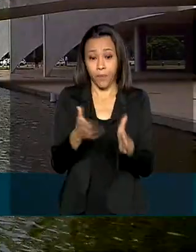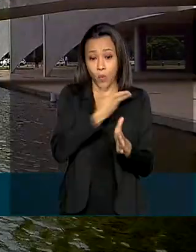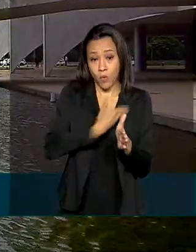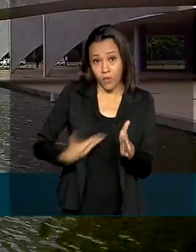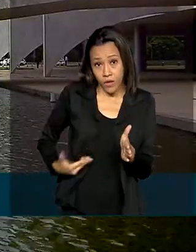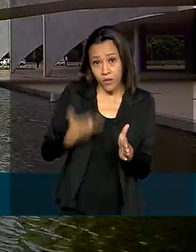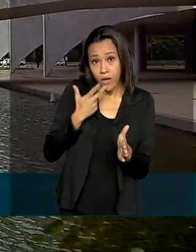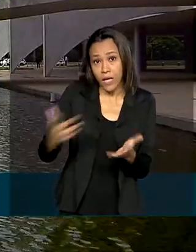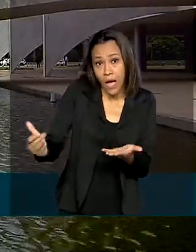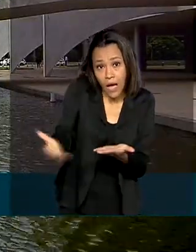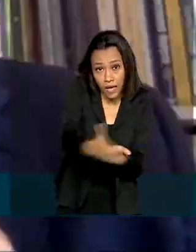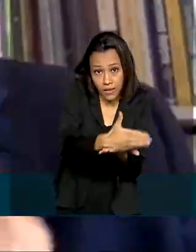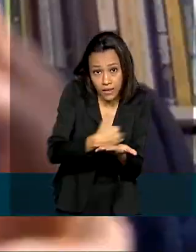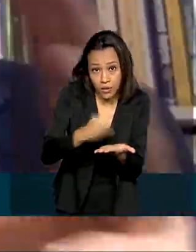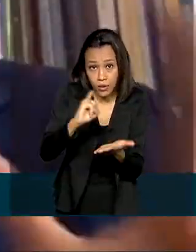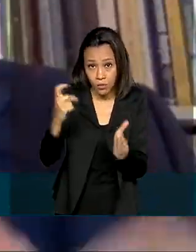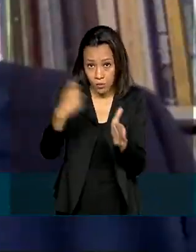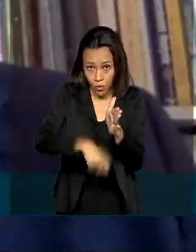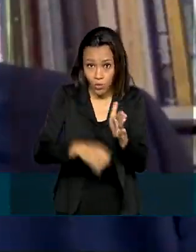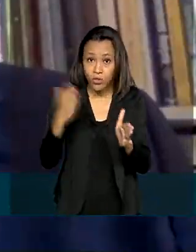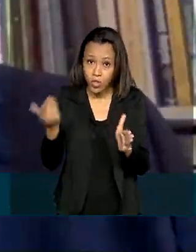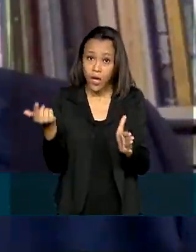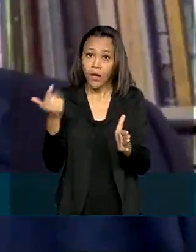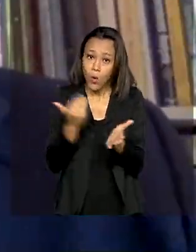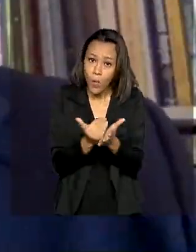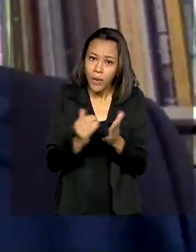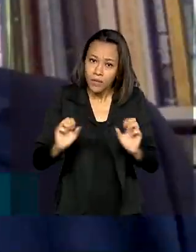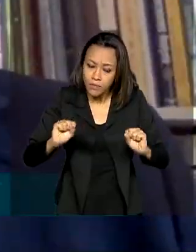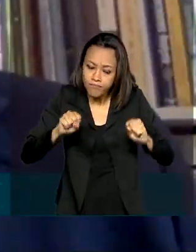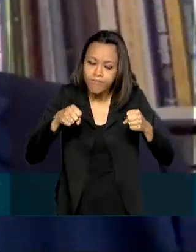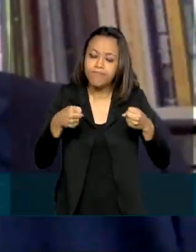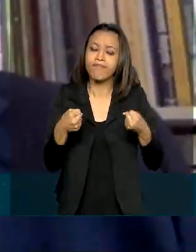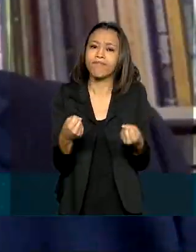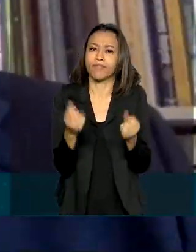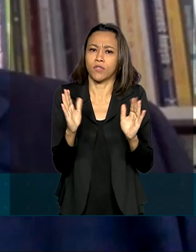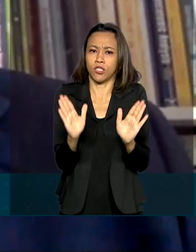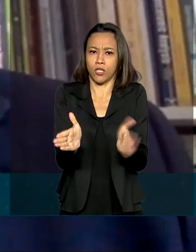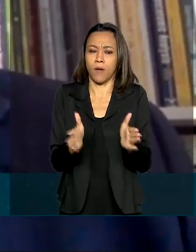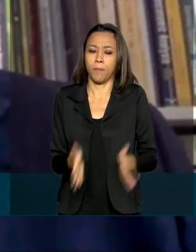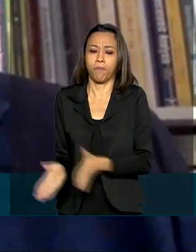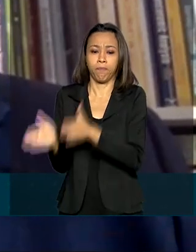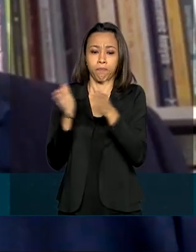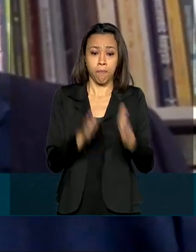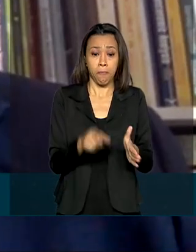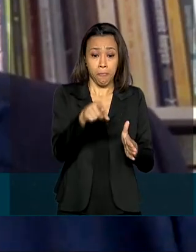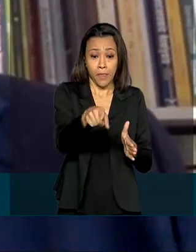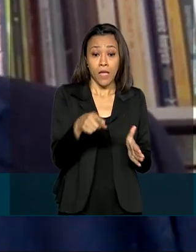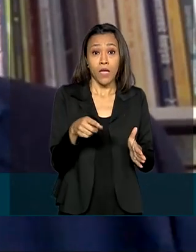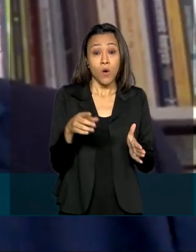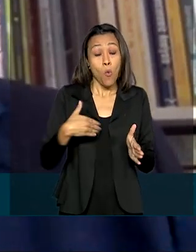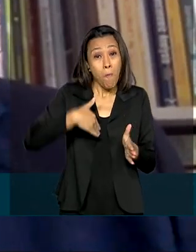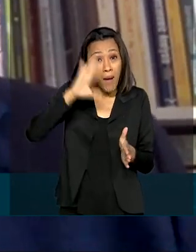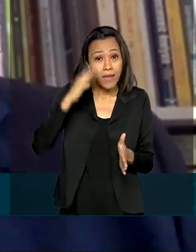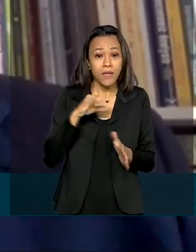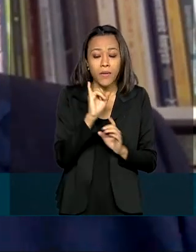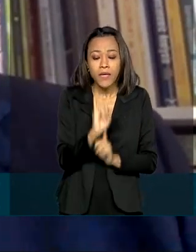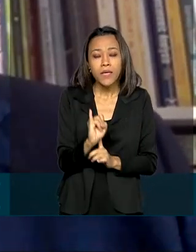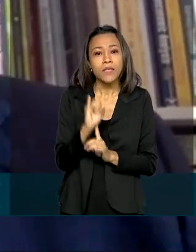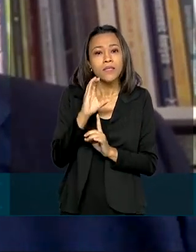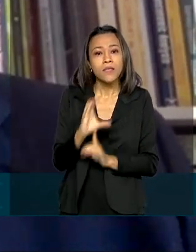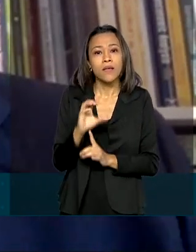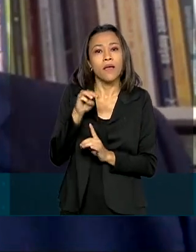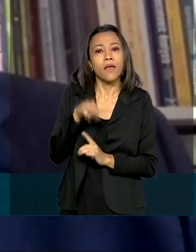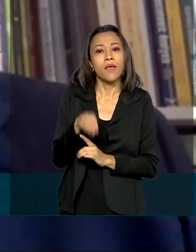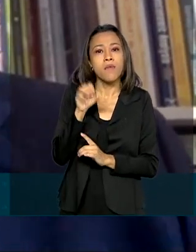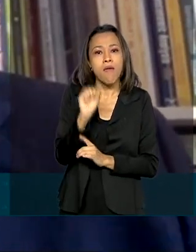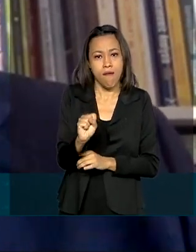demonstra sinais de recuperação. Olhando toda a federação, o imposto que tem a maior arrecadação é o ICMS, um pouco abaixo